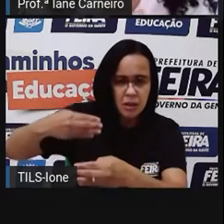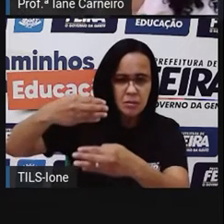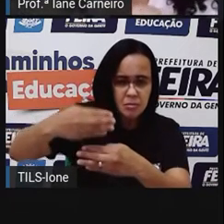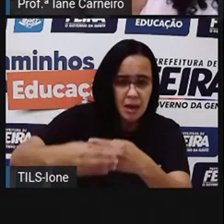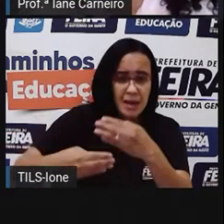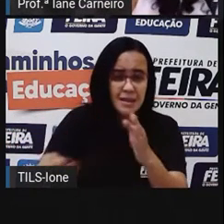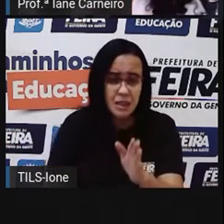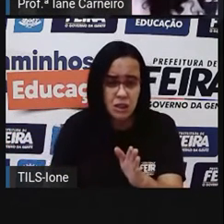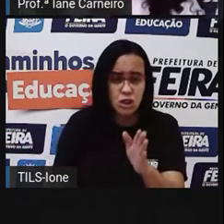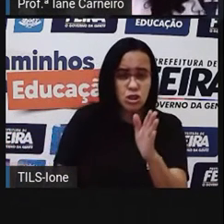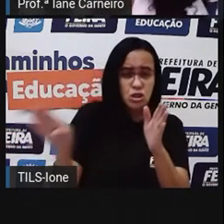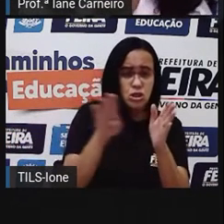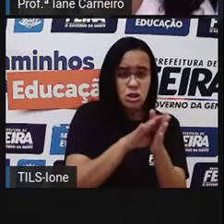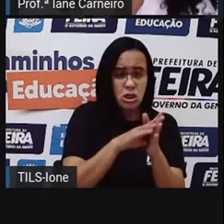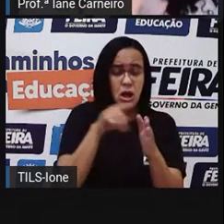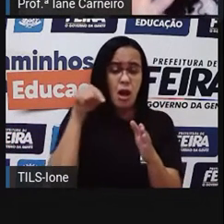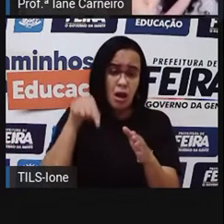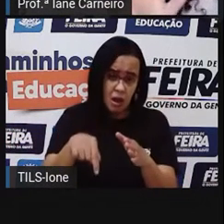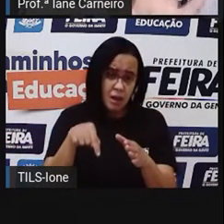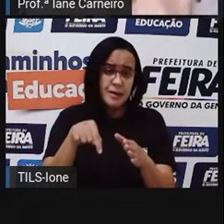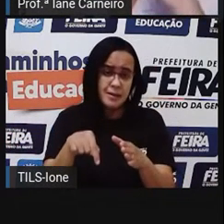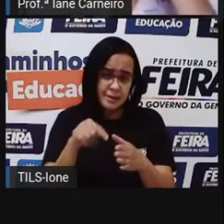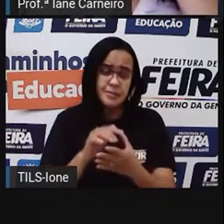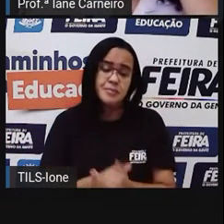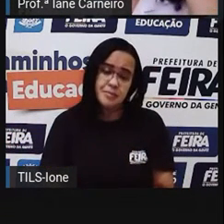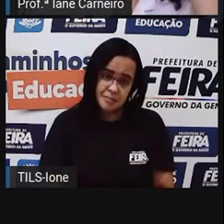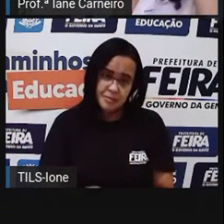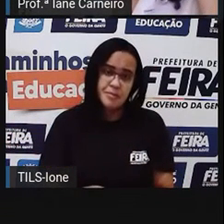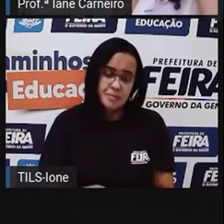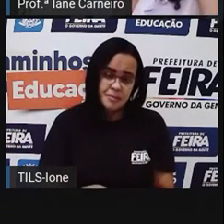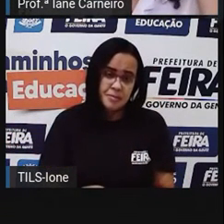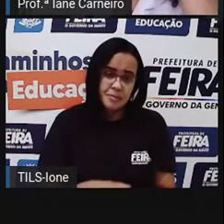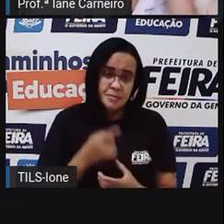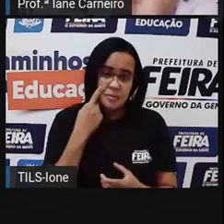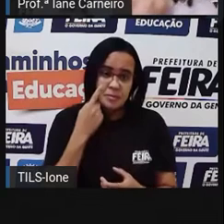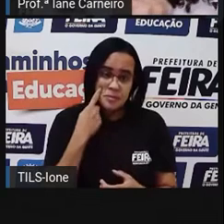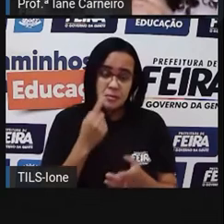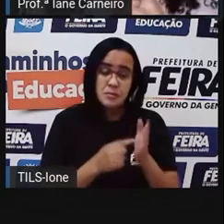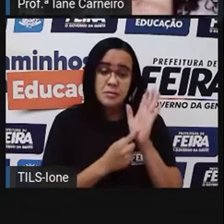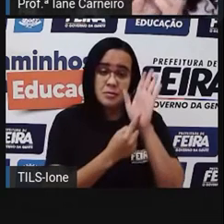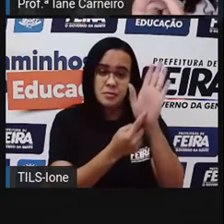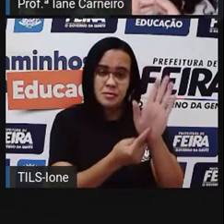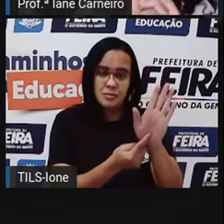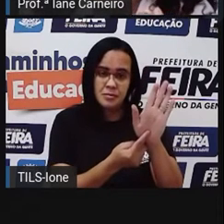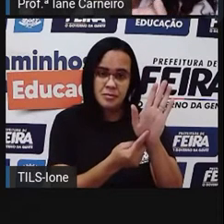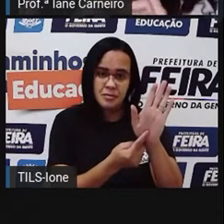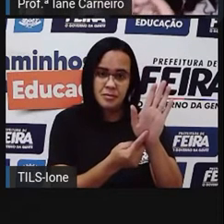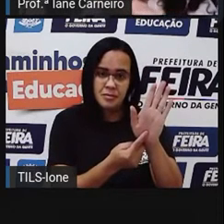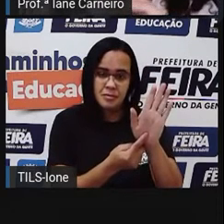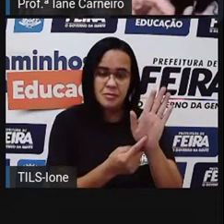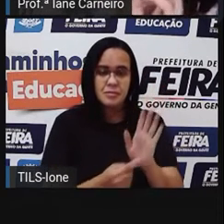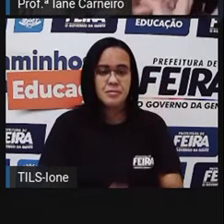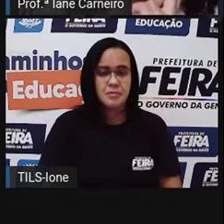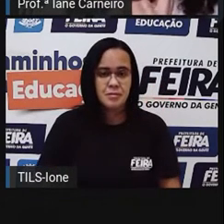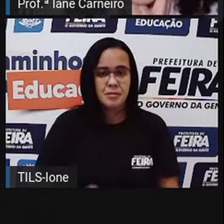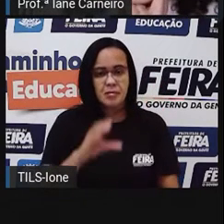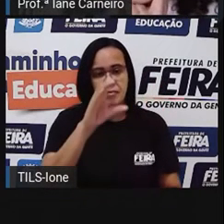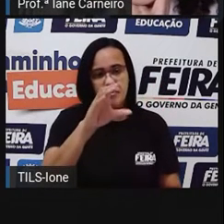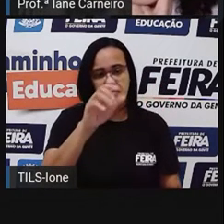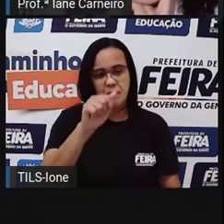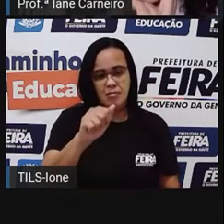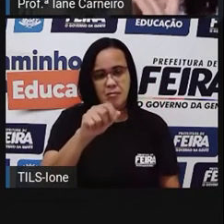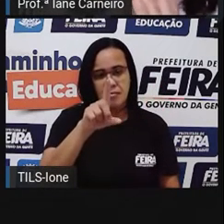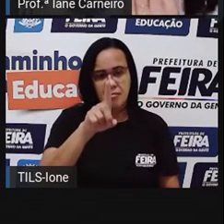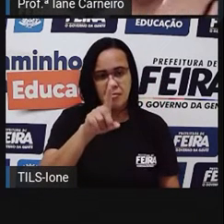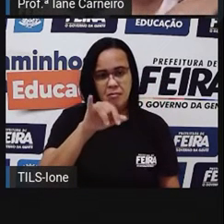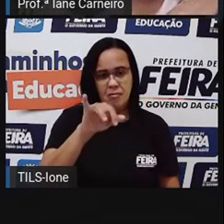gel, em gel, por exemplo. Tá bom? A vai ver aqui agora, a vai mostrar para vocês. Olha só. A cadeia produtiva do pão.